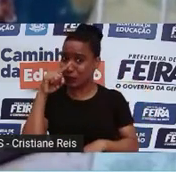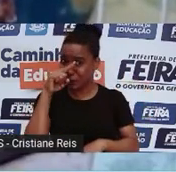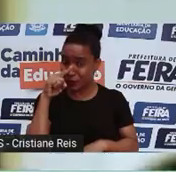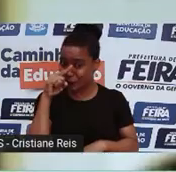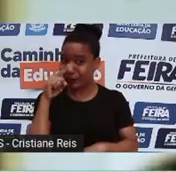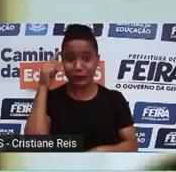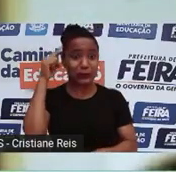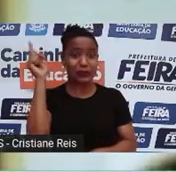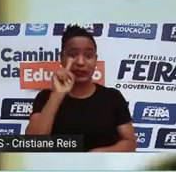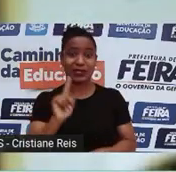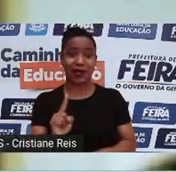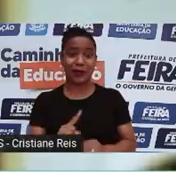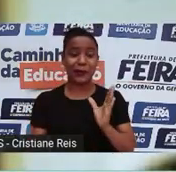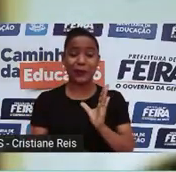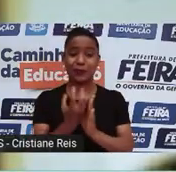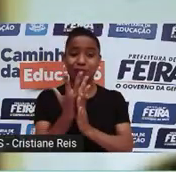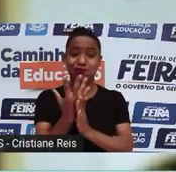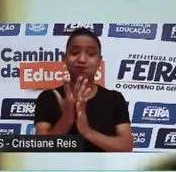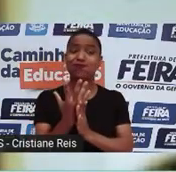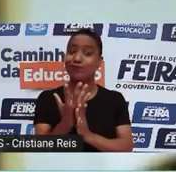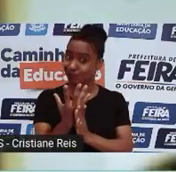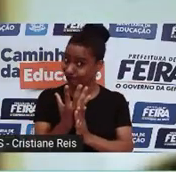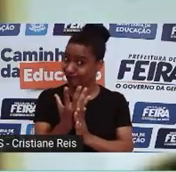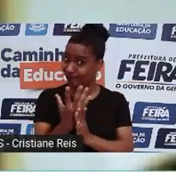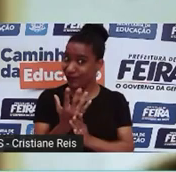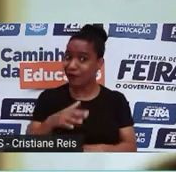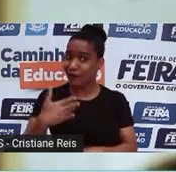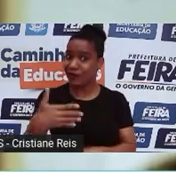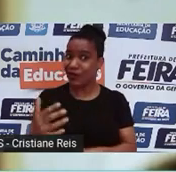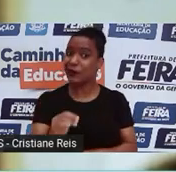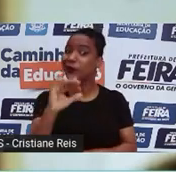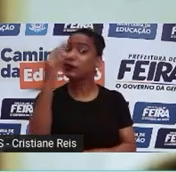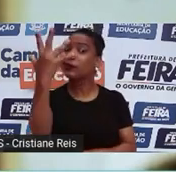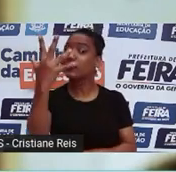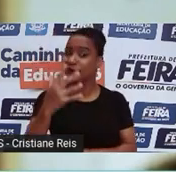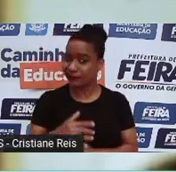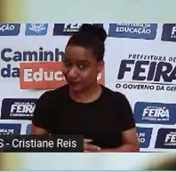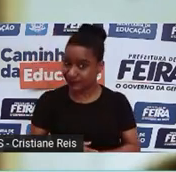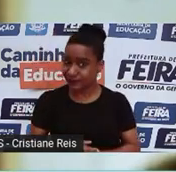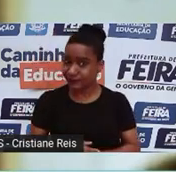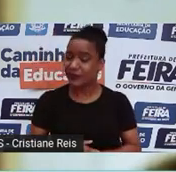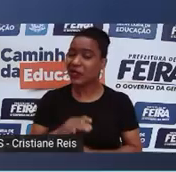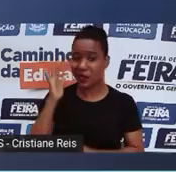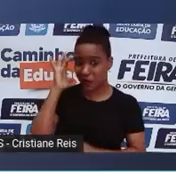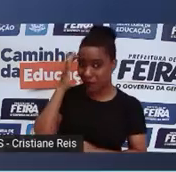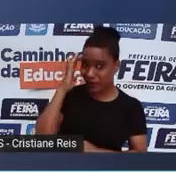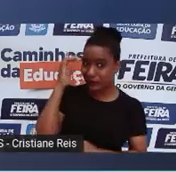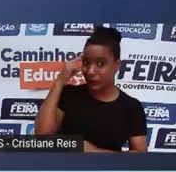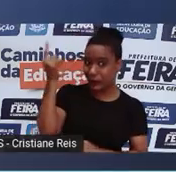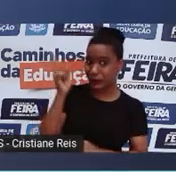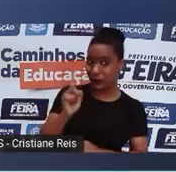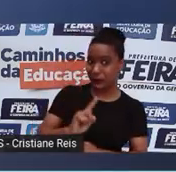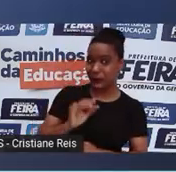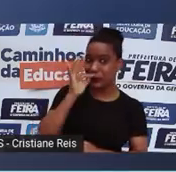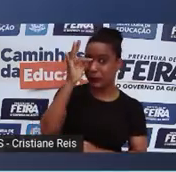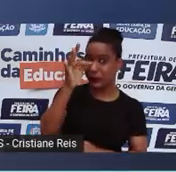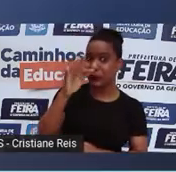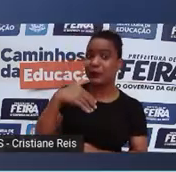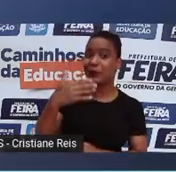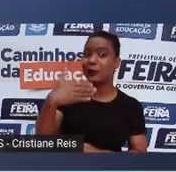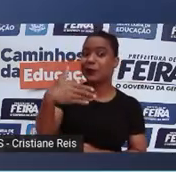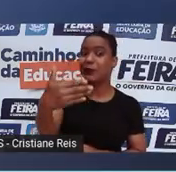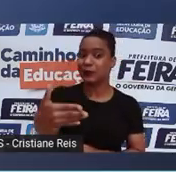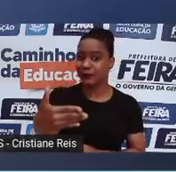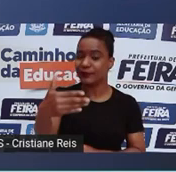que conseguimos entender a sequência de eventos que vamos iniciar? Eu diria que não. Isso se eles realmente